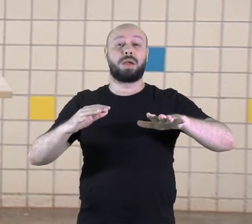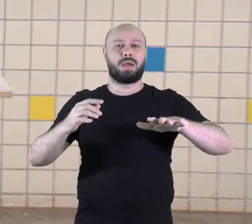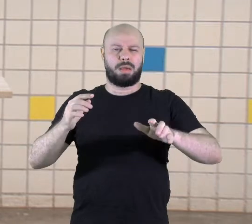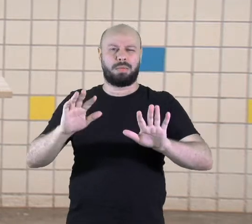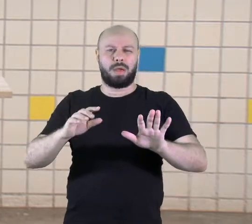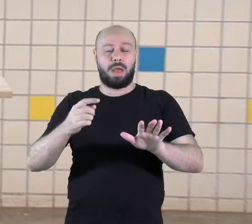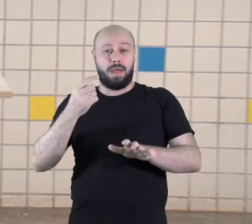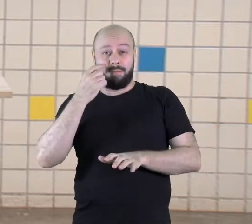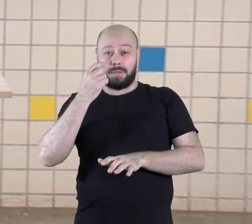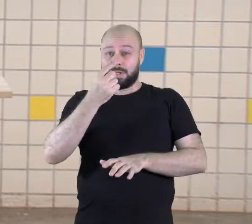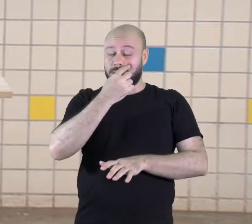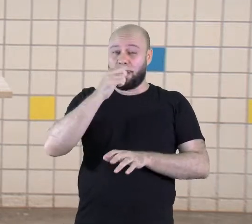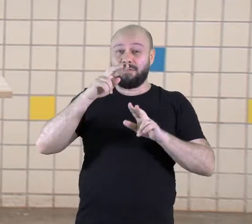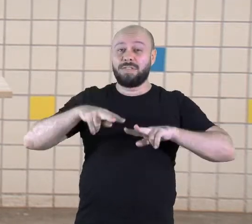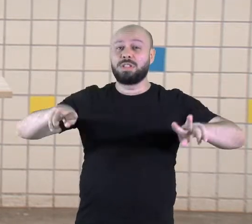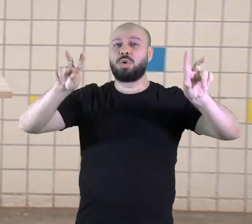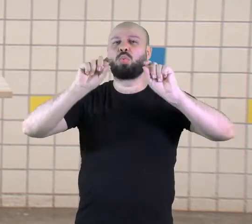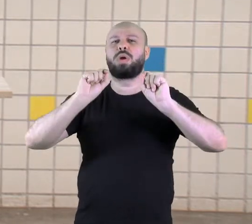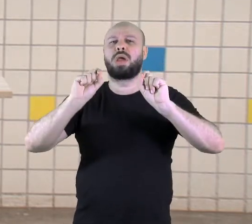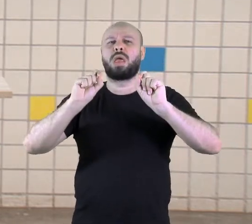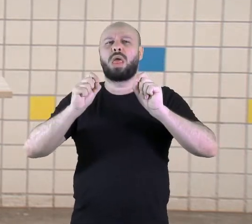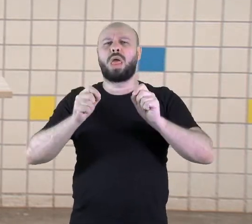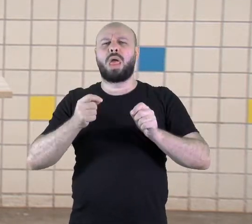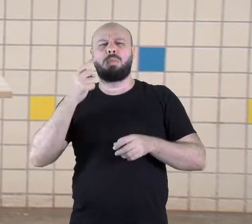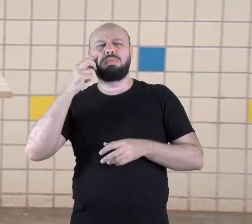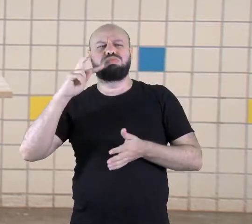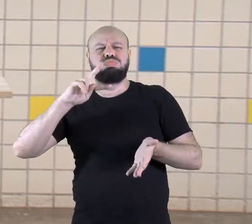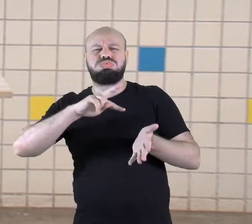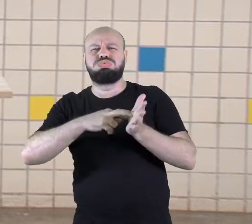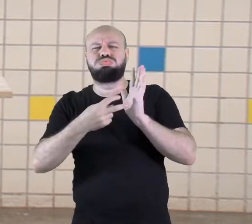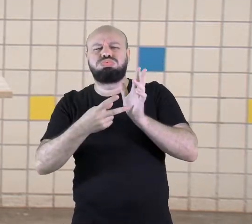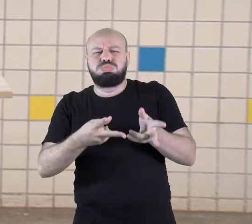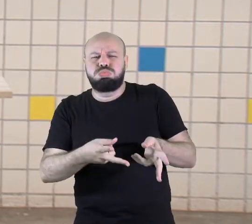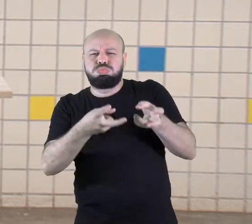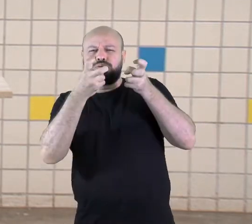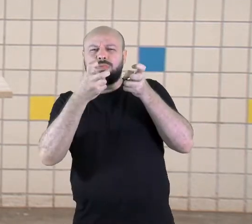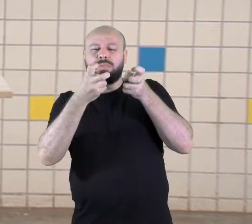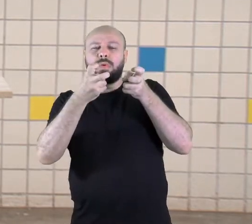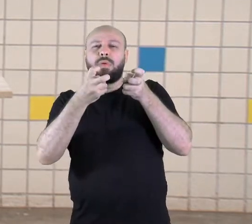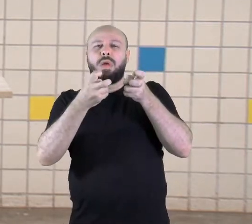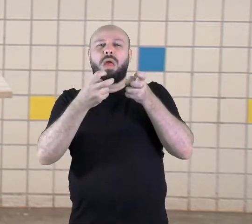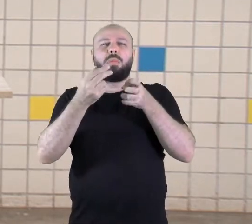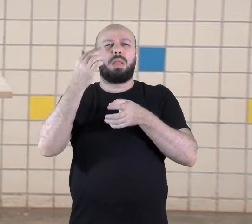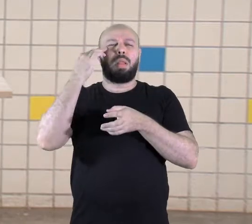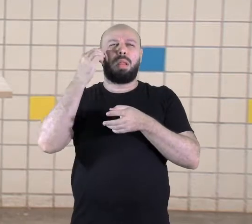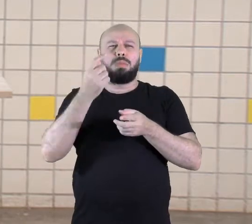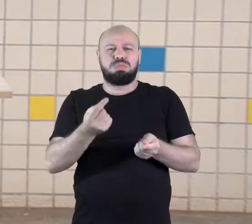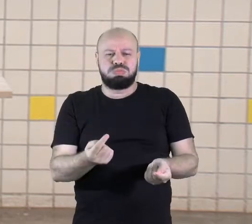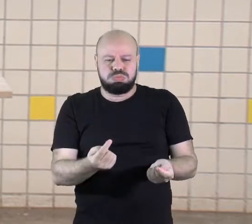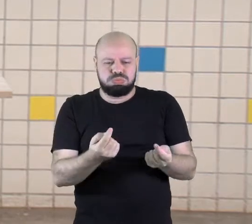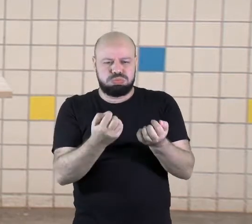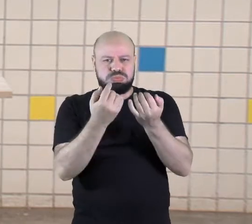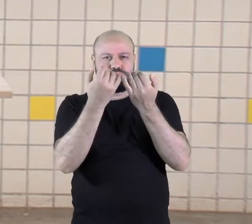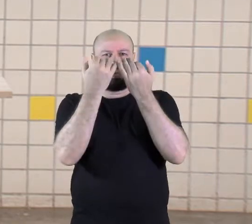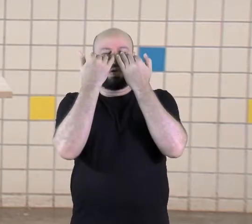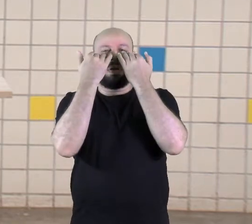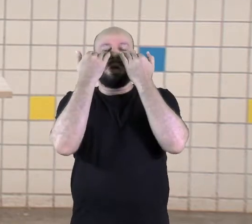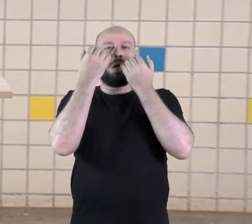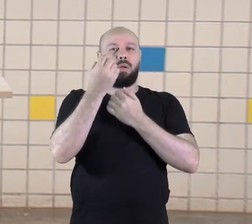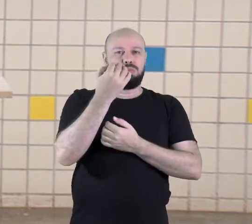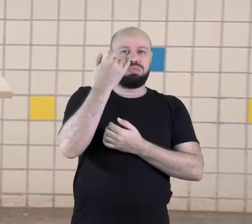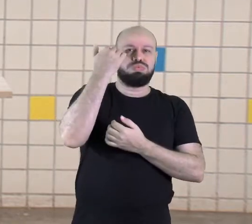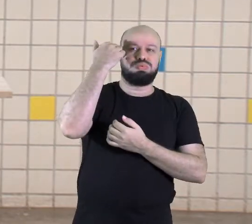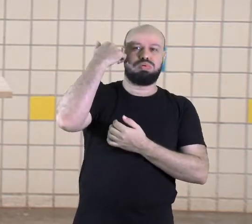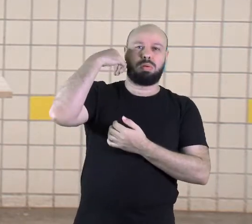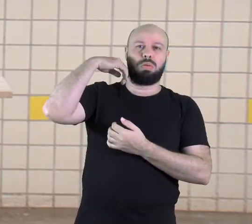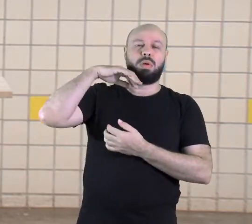é aquela que faz dar sentido ao perceber e receber a luz. Eu